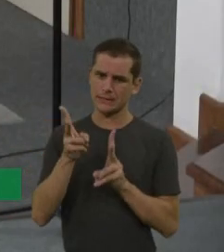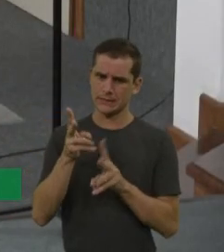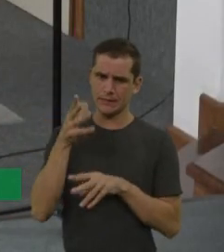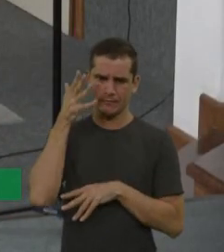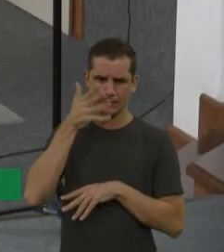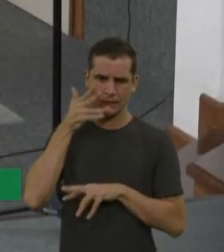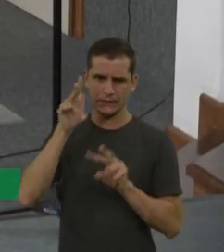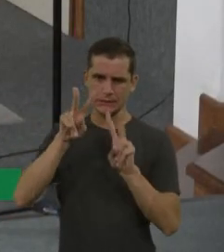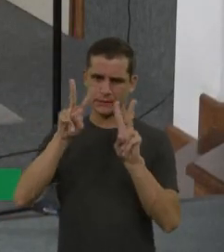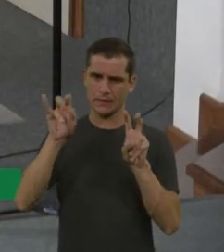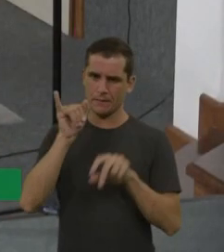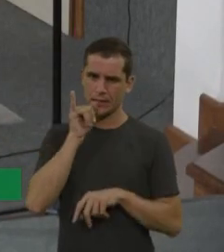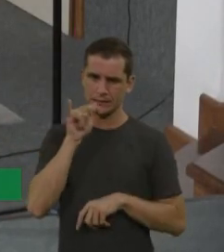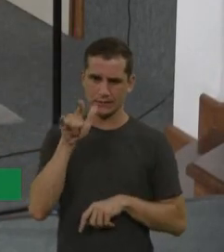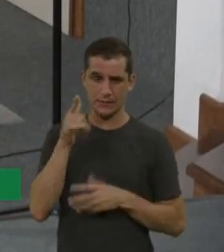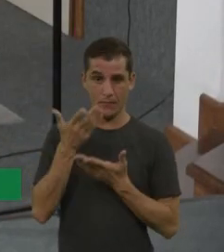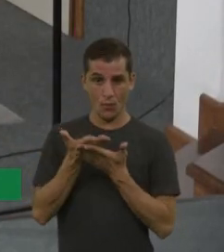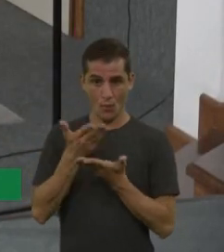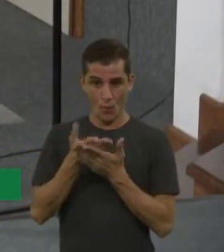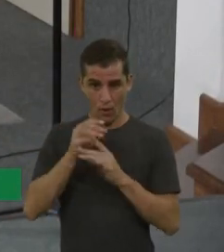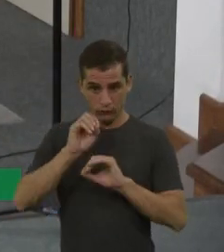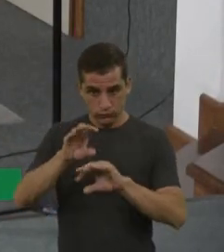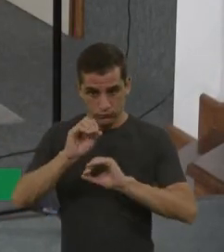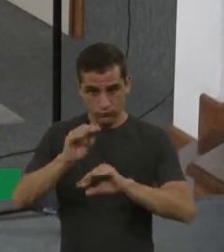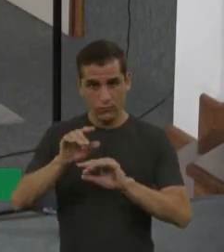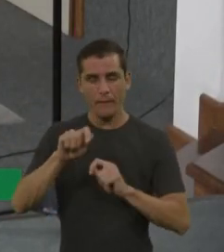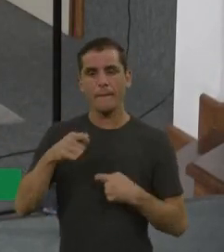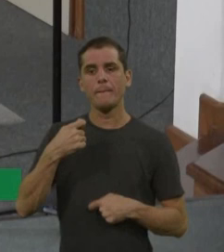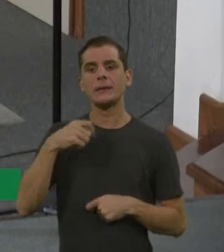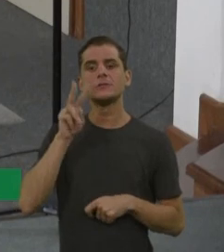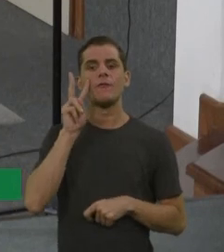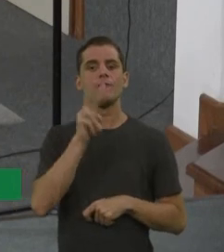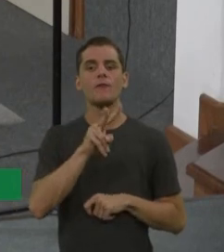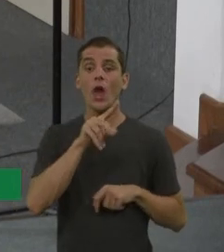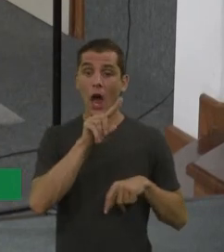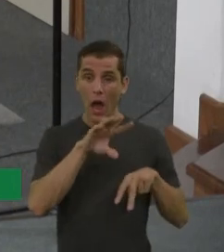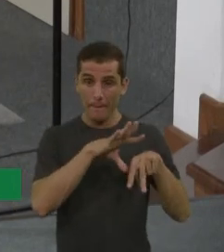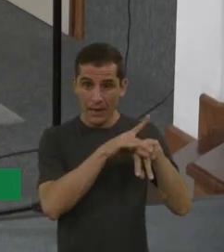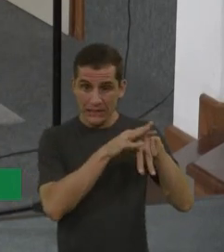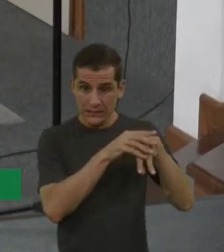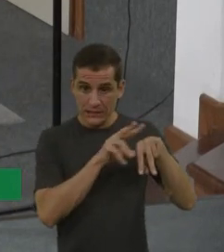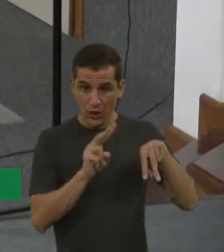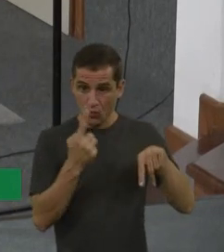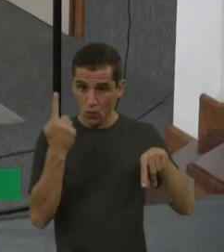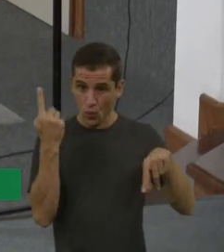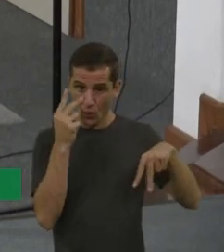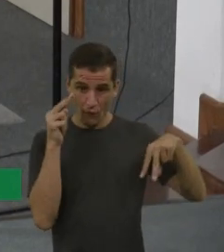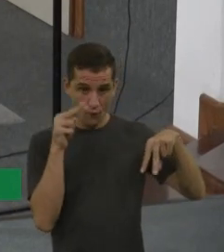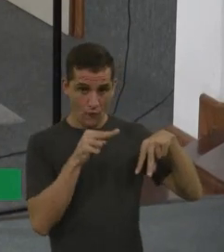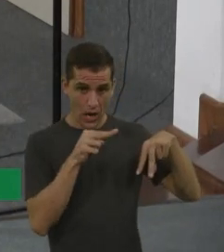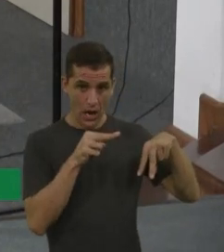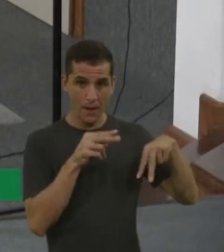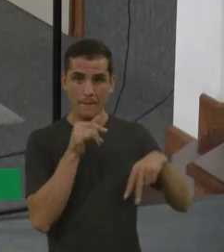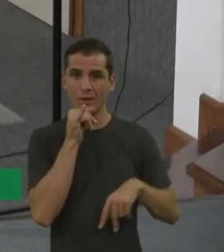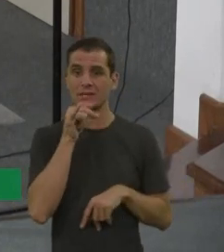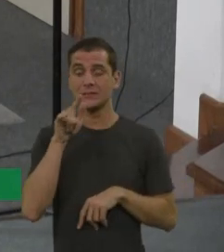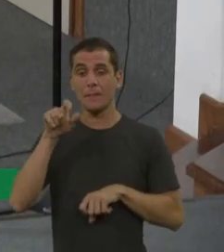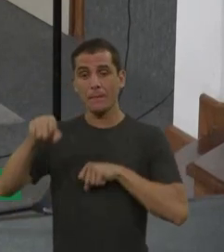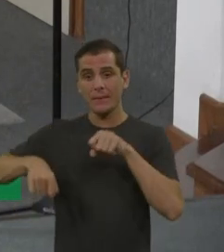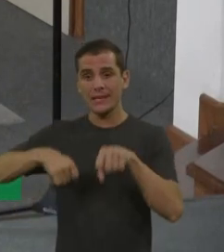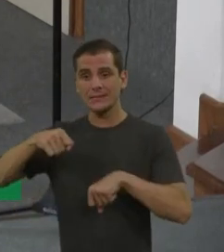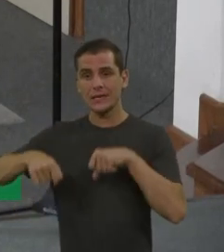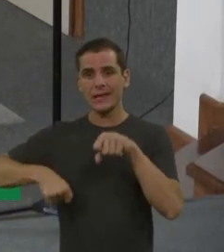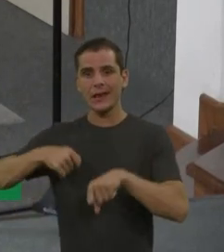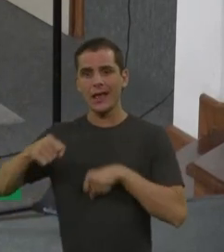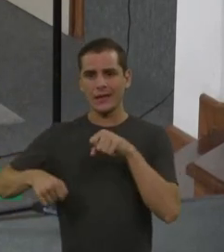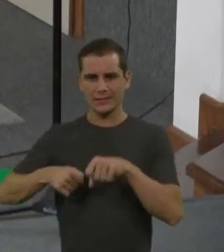viu um paciente, você viu. Então, você tem que pensar, porque a gente, assim, é na vida, né? Que nem se, ah, vou andar de bicicleta, se eu andei uma vez, eu vou saber andar. Fazer um bolo de